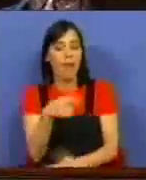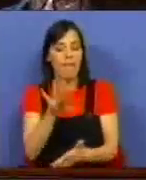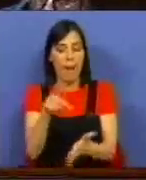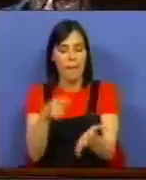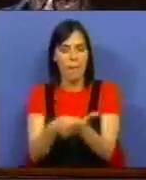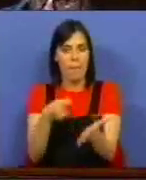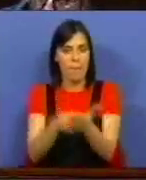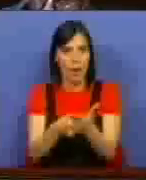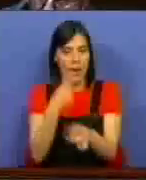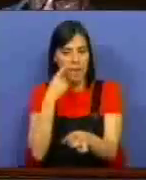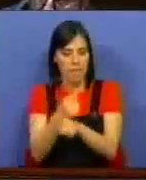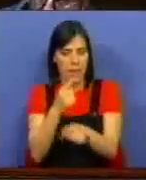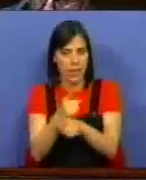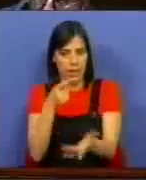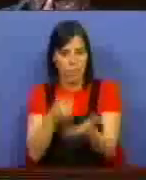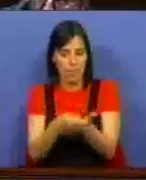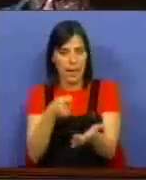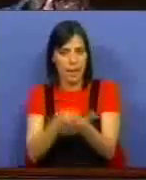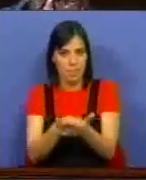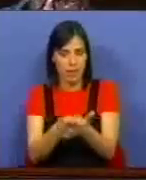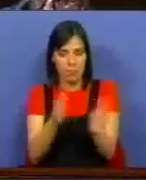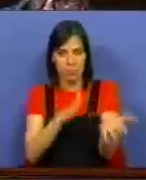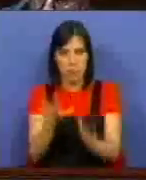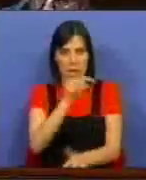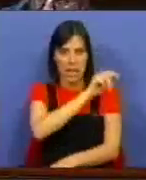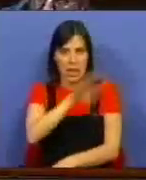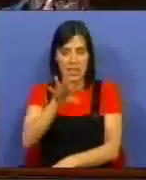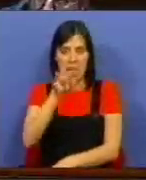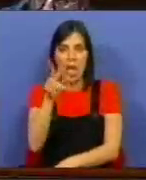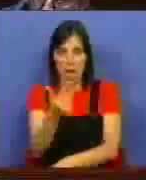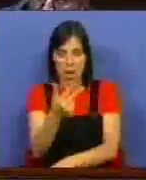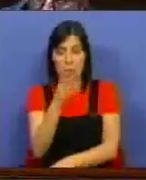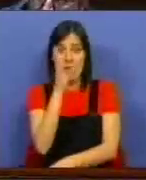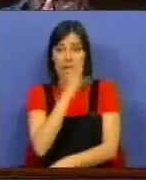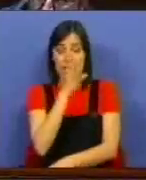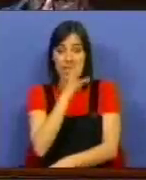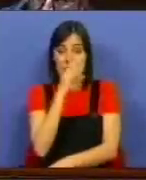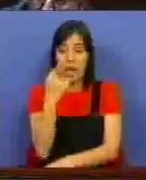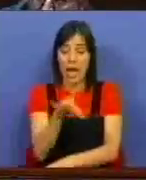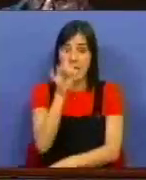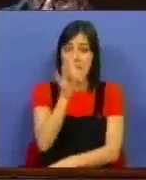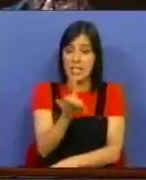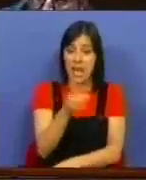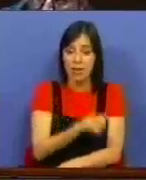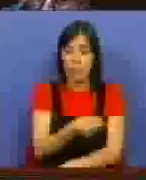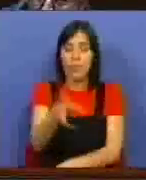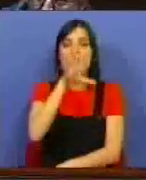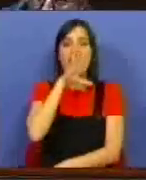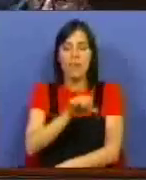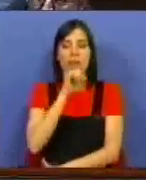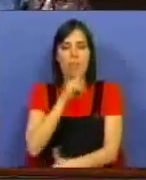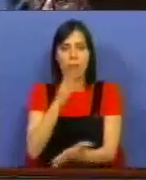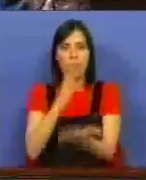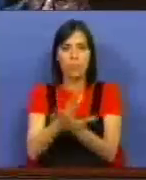pagar, manter um pagamento de cerca de 300 euros e se tiverem 6 filhos pode